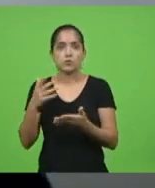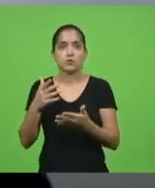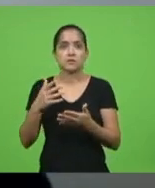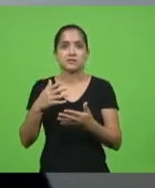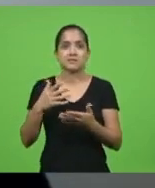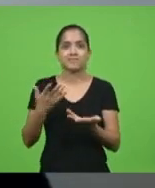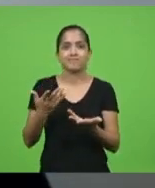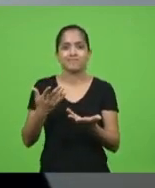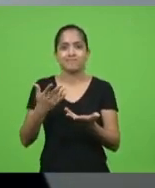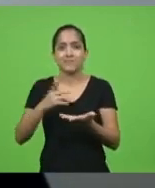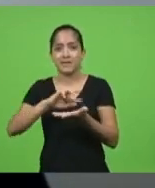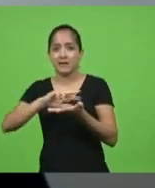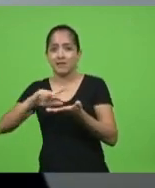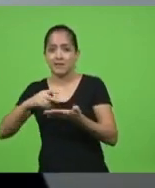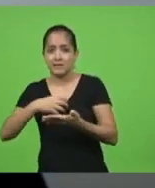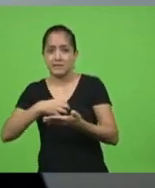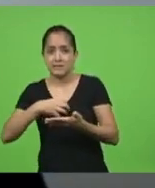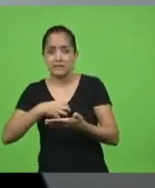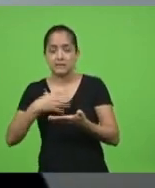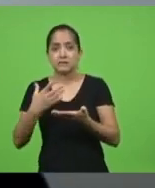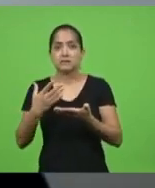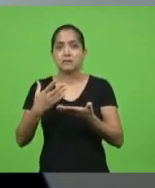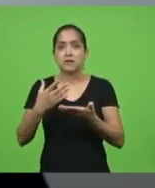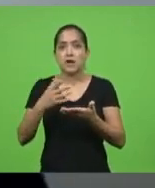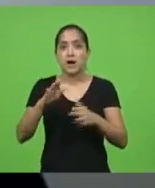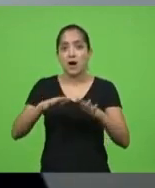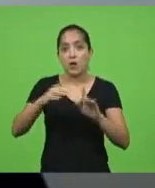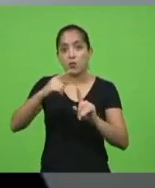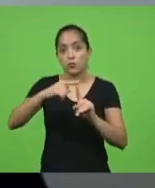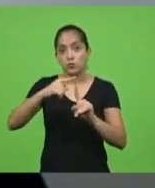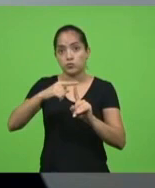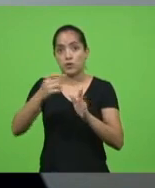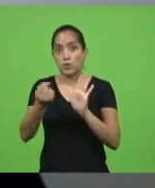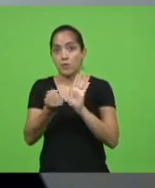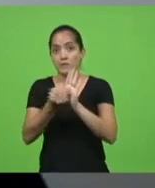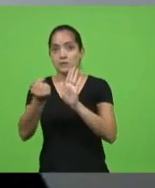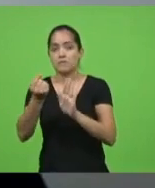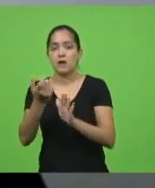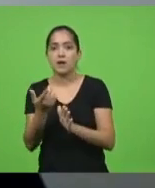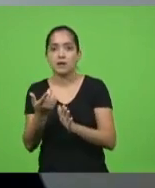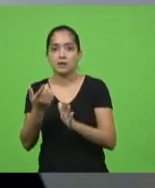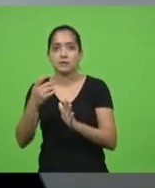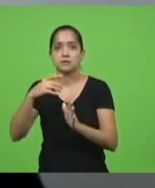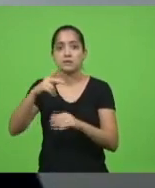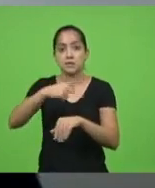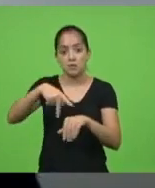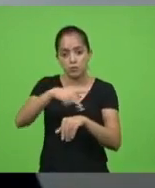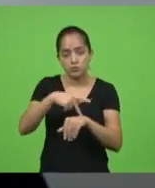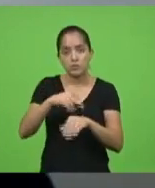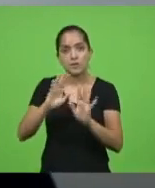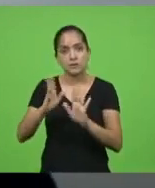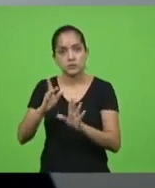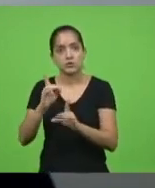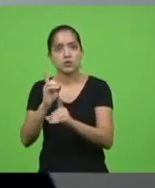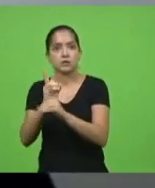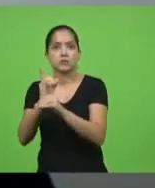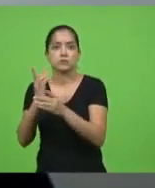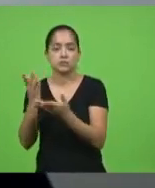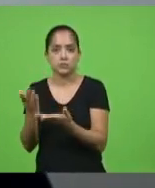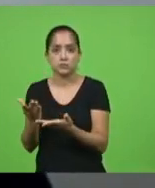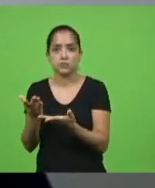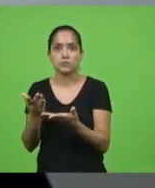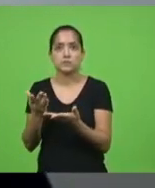vacina da AstraZeneca está sendo detectado em vários países aqui também e temos a